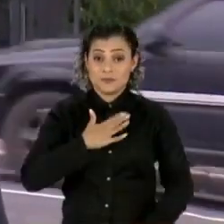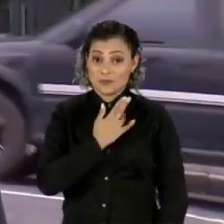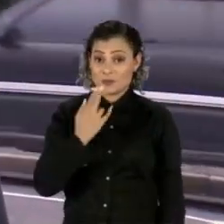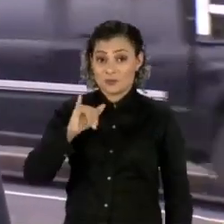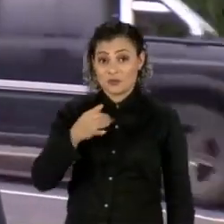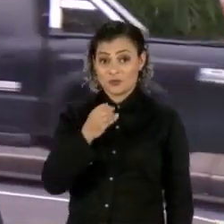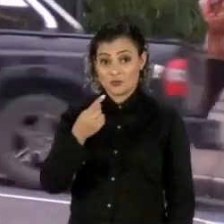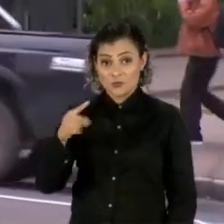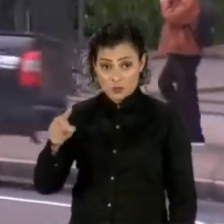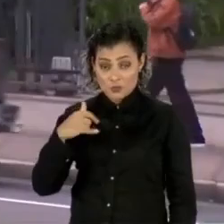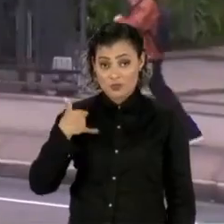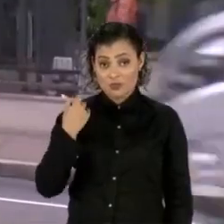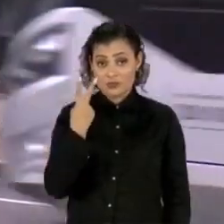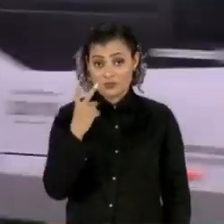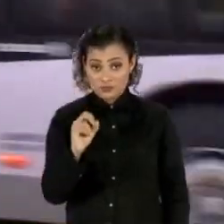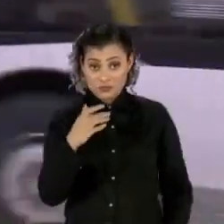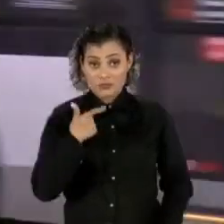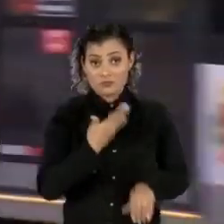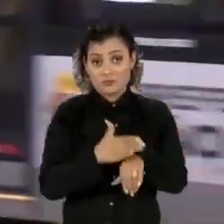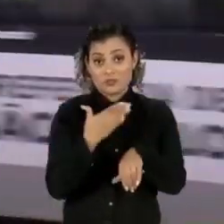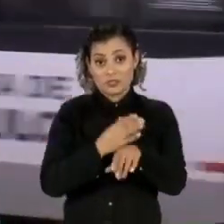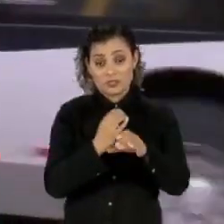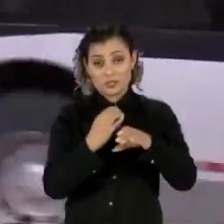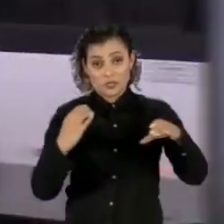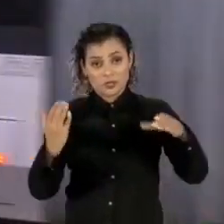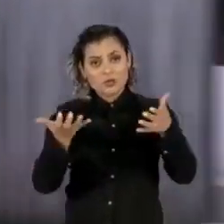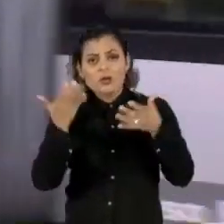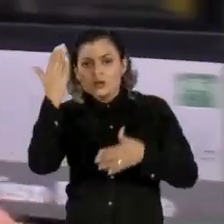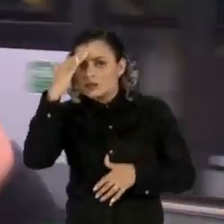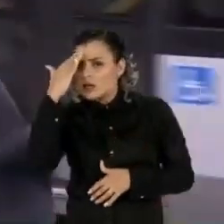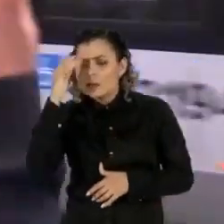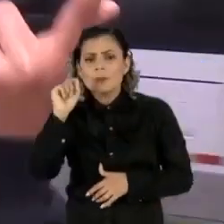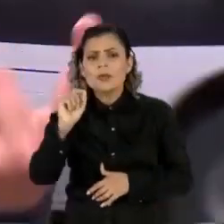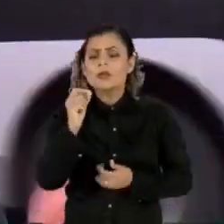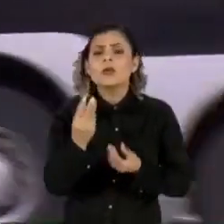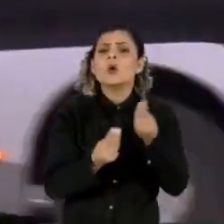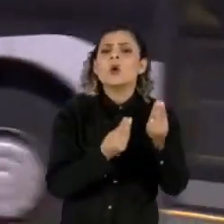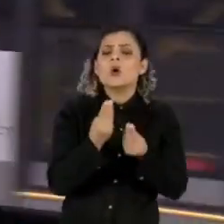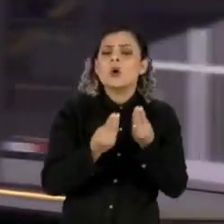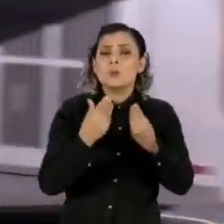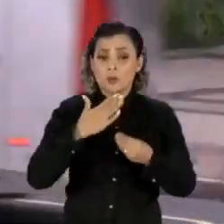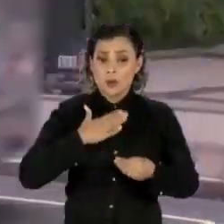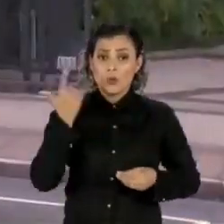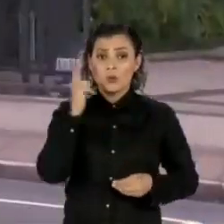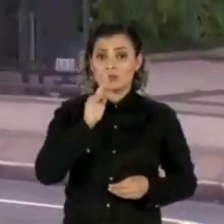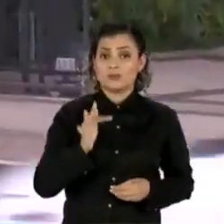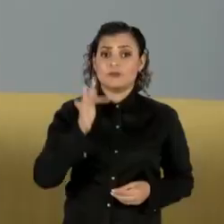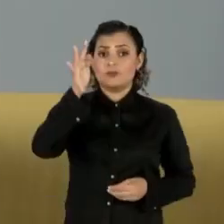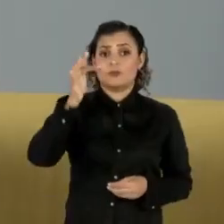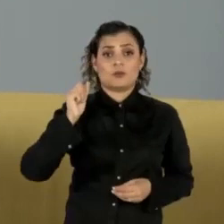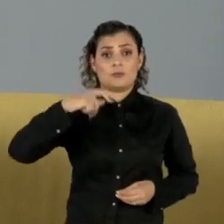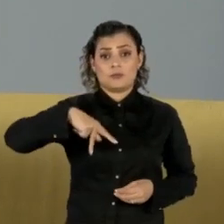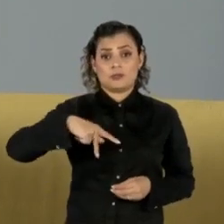Guilherme, eu tenho 20 anos, sou estagiário de engenharia, e eu gostaria de saber quando que realmente eu vou poder me aposentar.